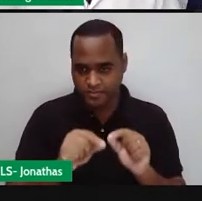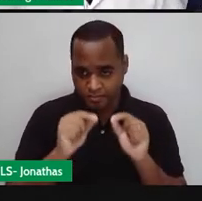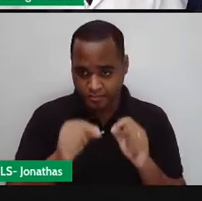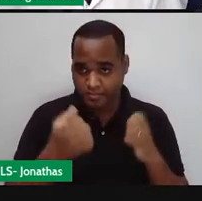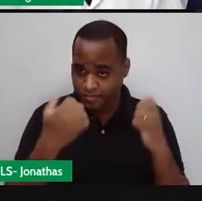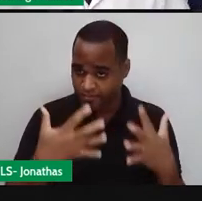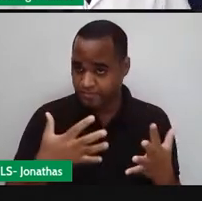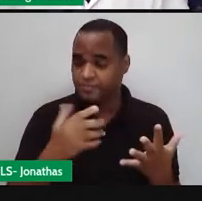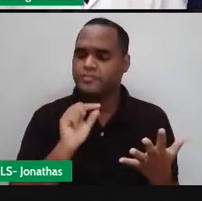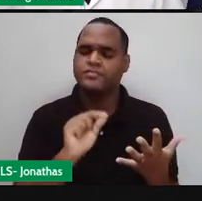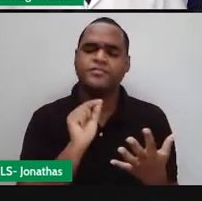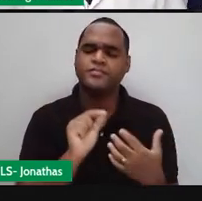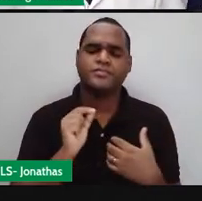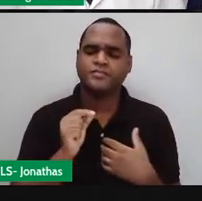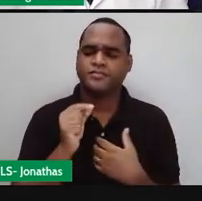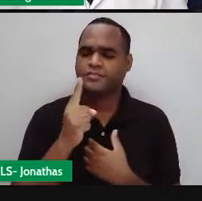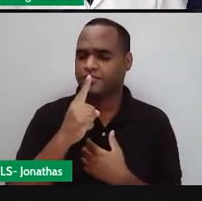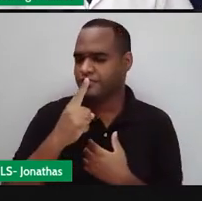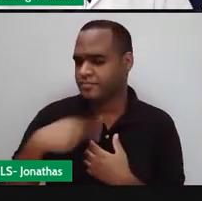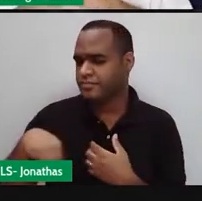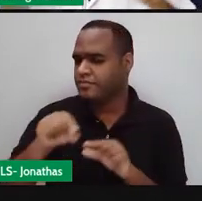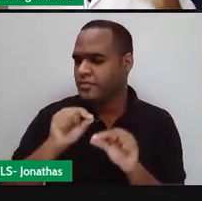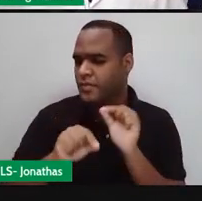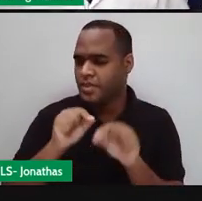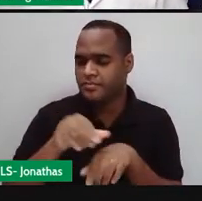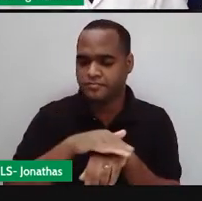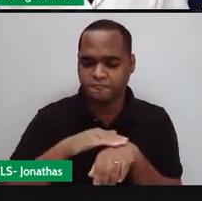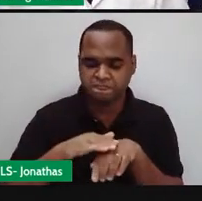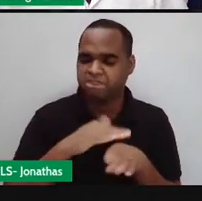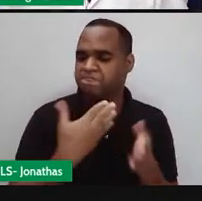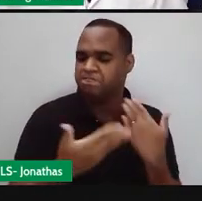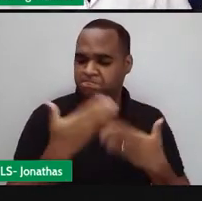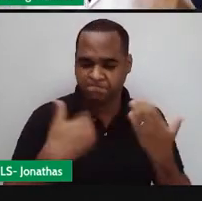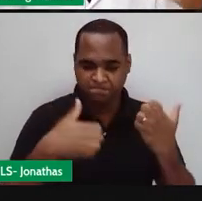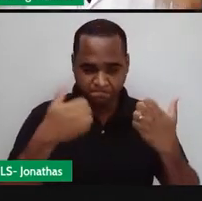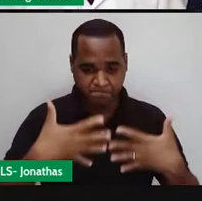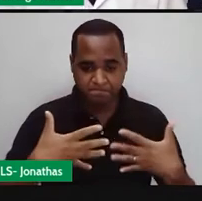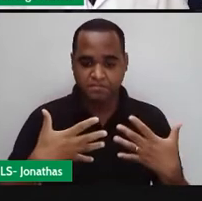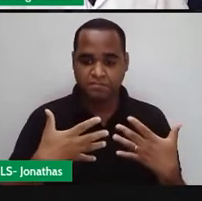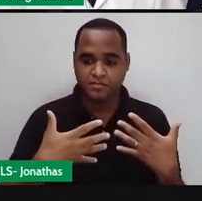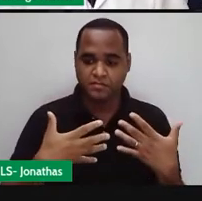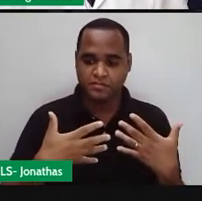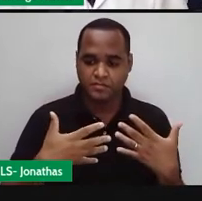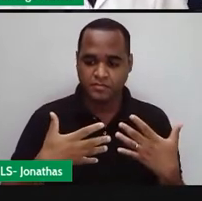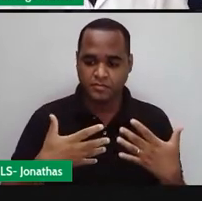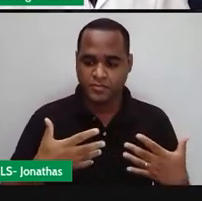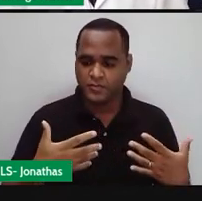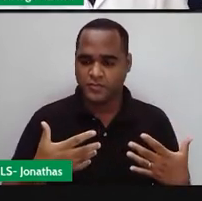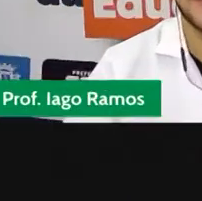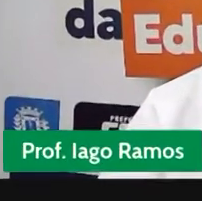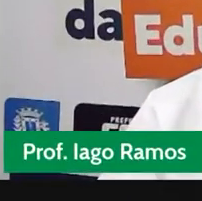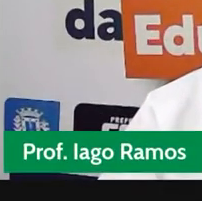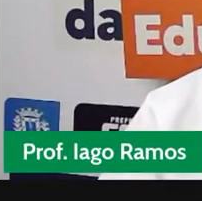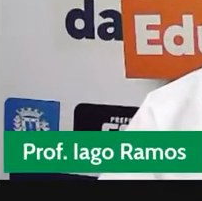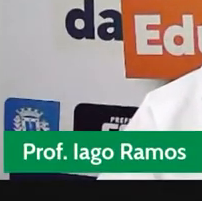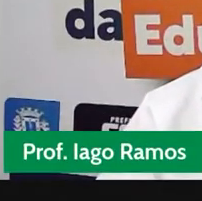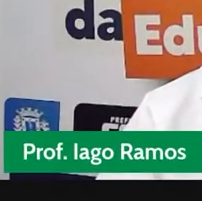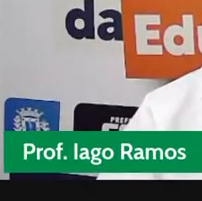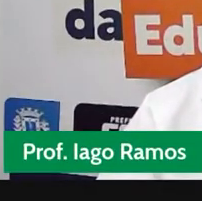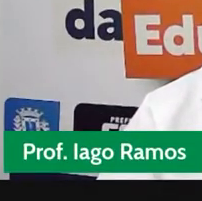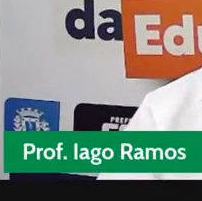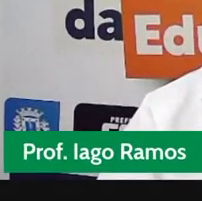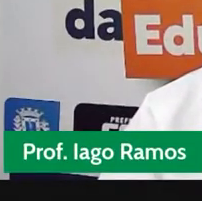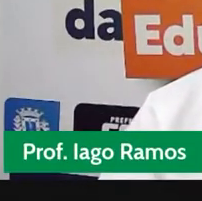então o que é que a gente faz? A gente vai agora para o nosso quadro aqui, o nosso quadro virtual, essa tela sai